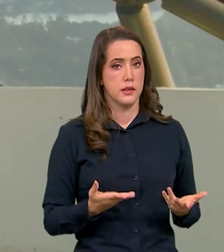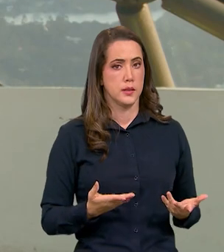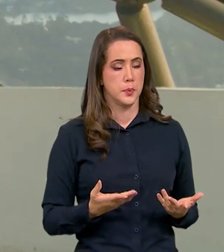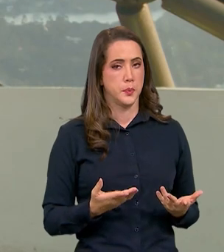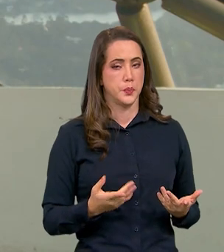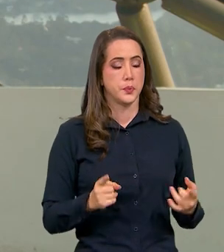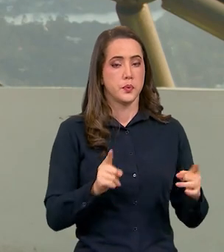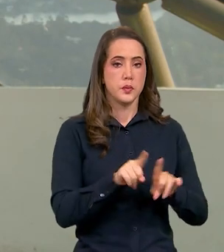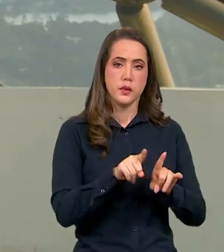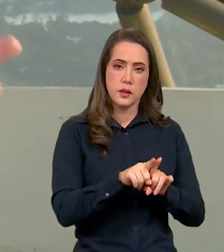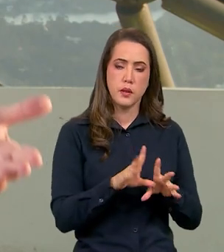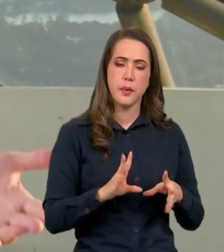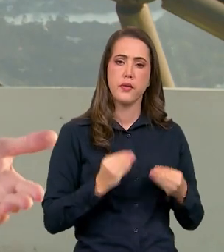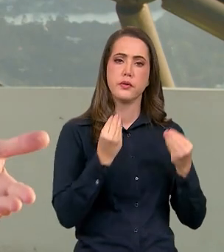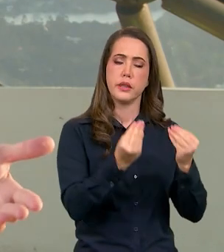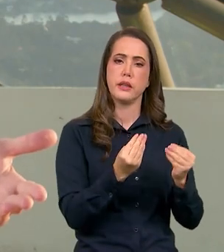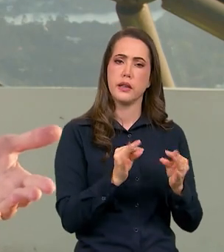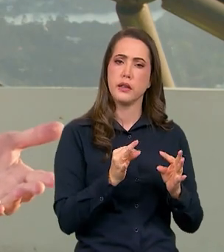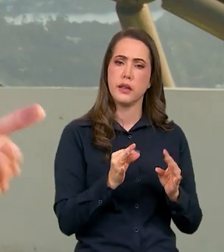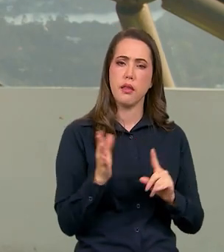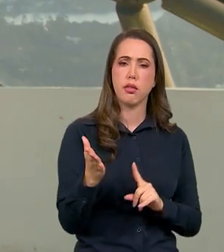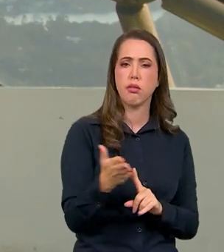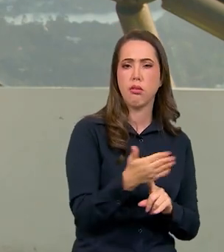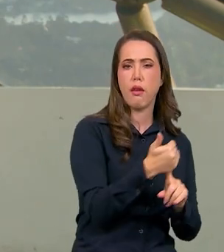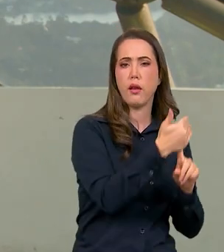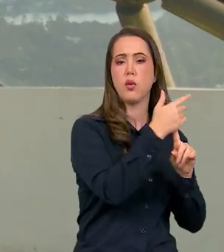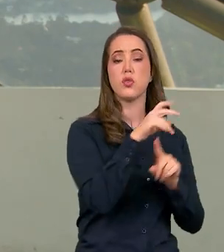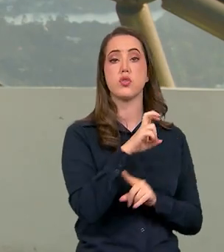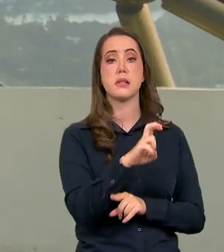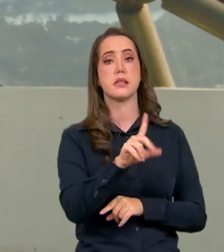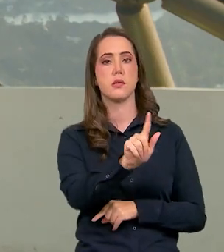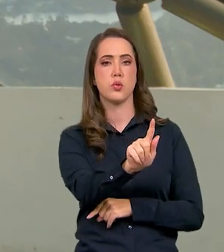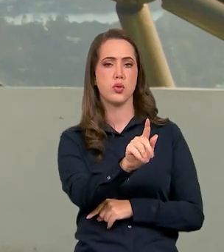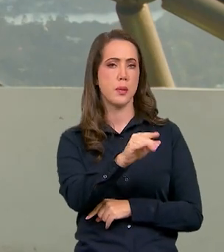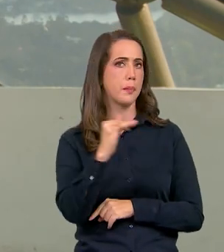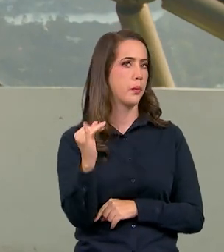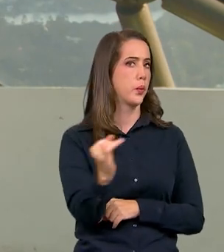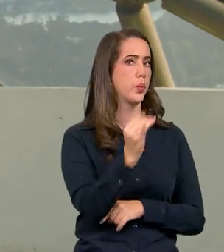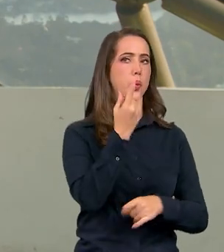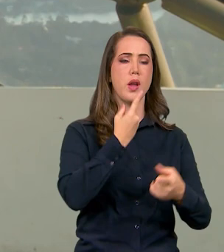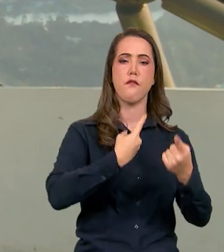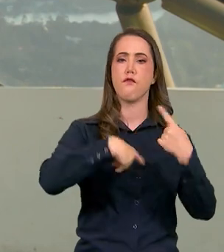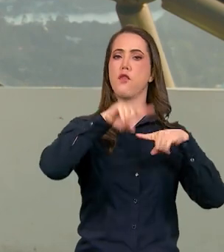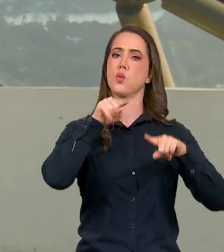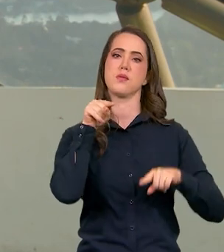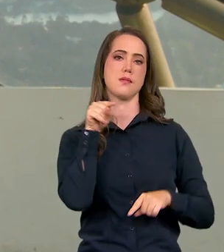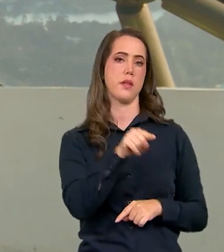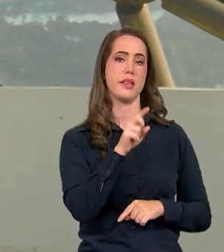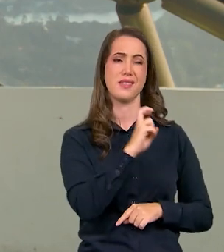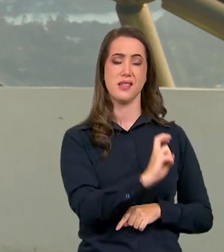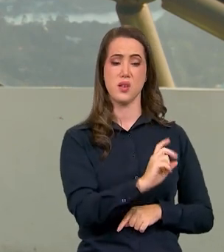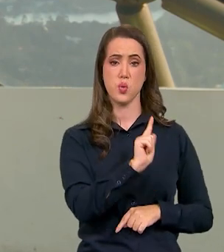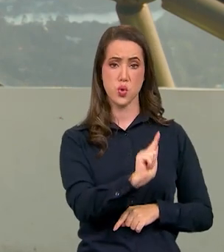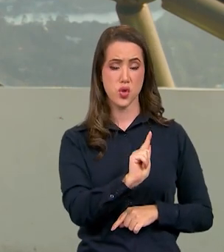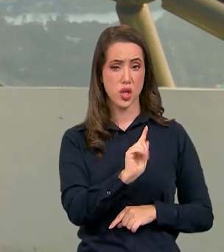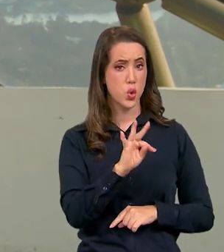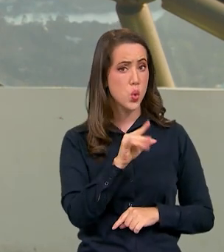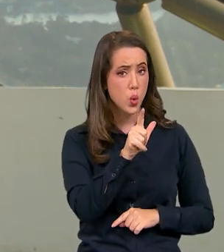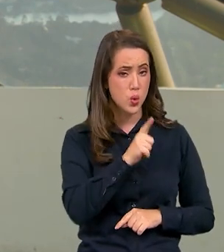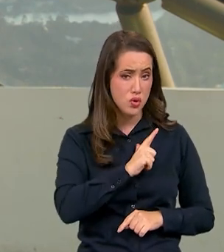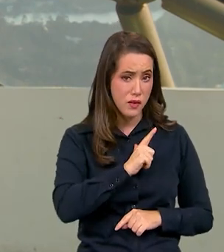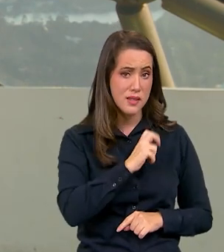Fora isso, expandir com a tecnologia 5G, que é o grande salto, digamos, que o país vai dar quando ele estiver totalmente